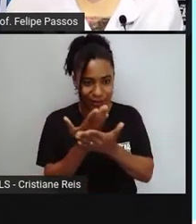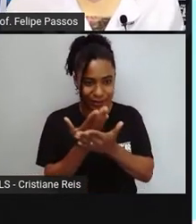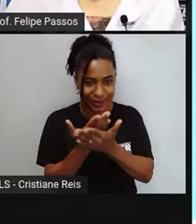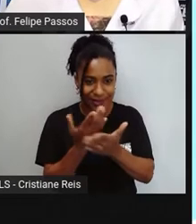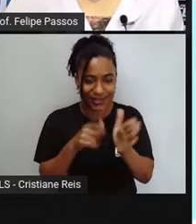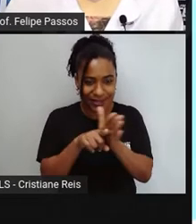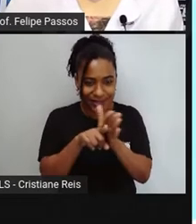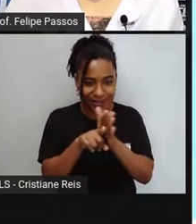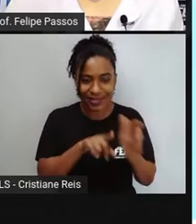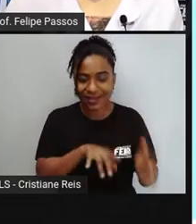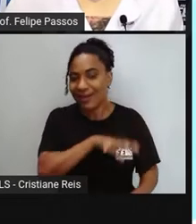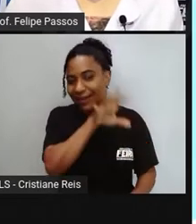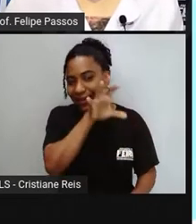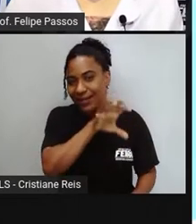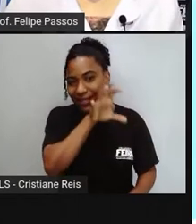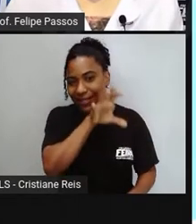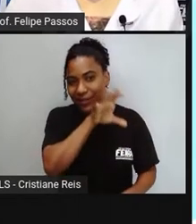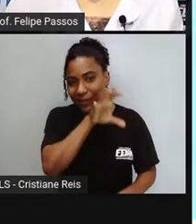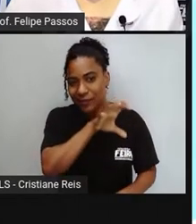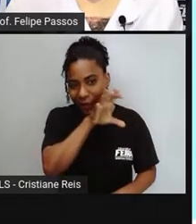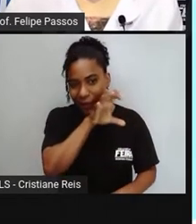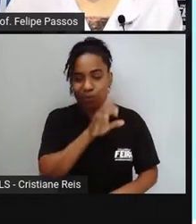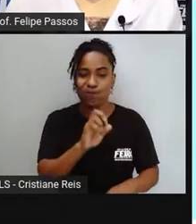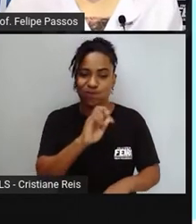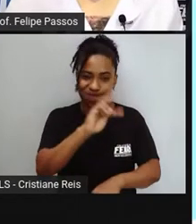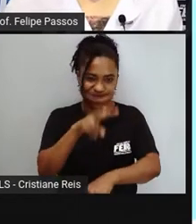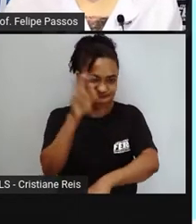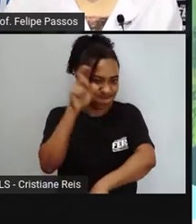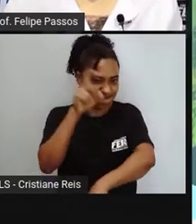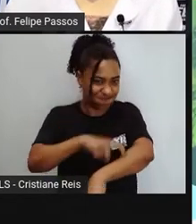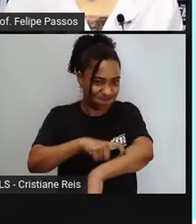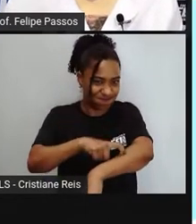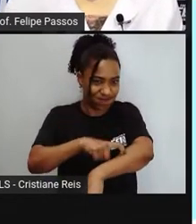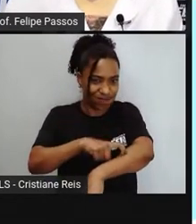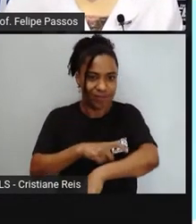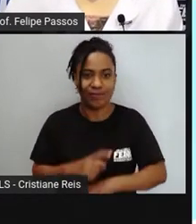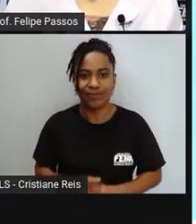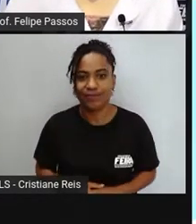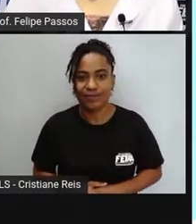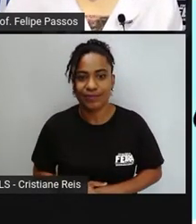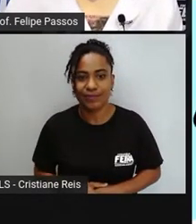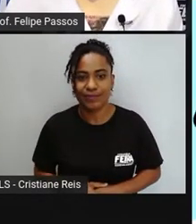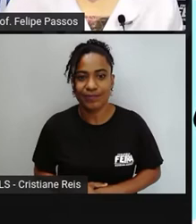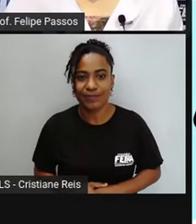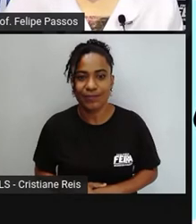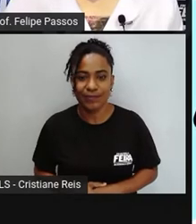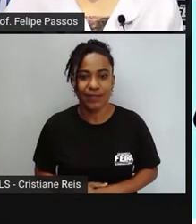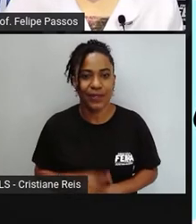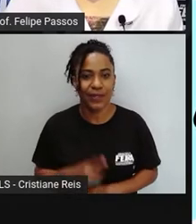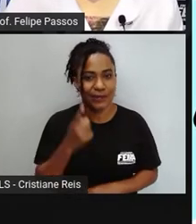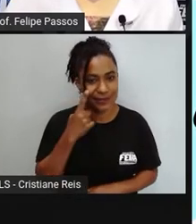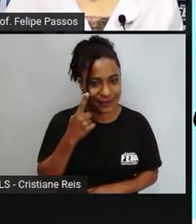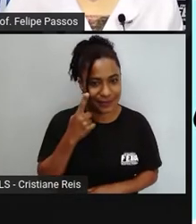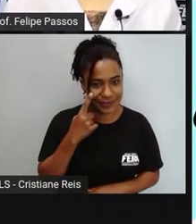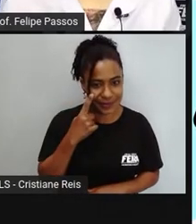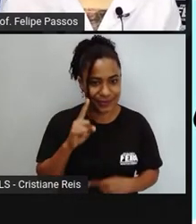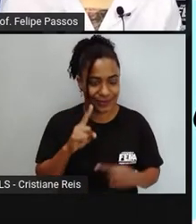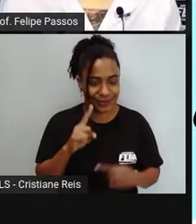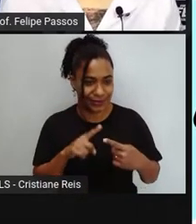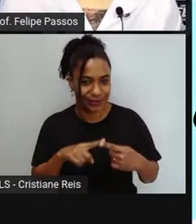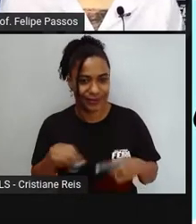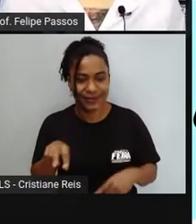que são aqueles que provocam mais acidentes, certo? Então, aqui alguns exemplos, olha só, as